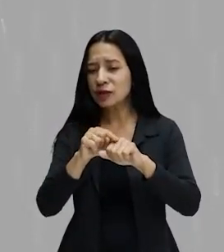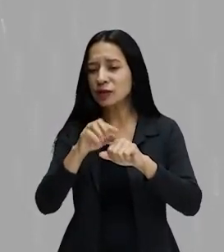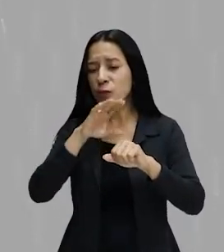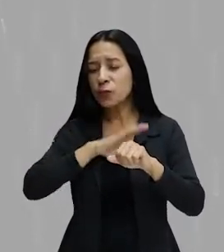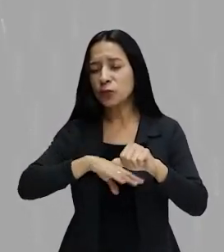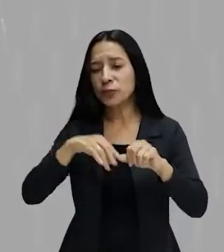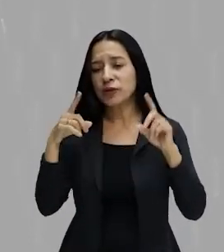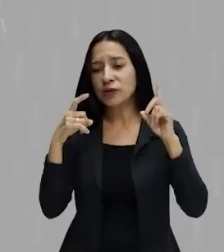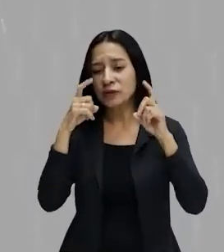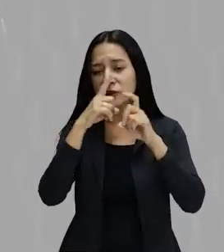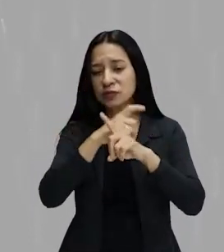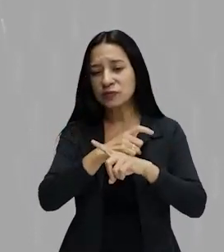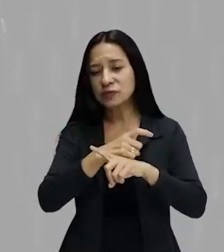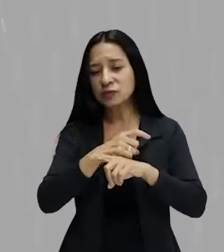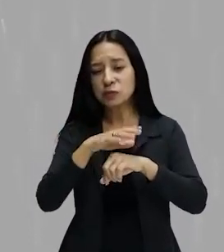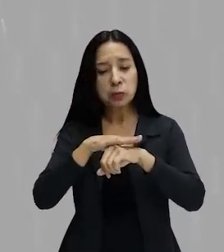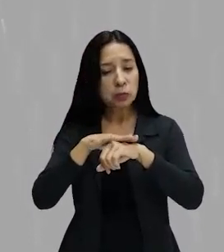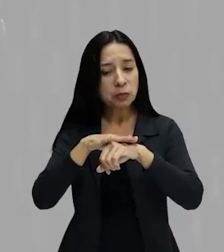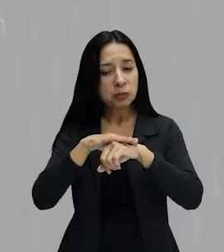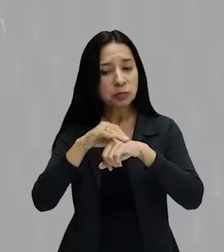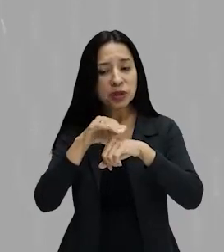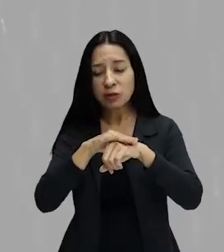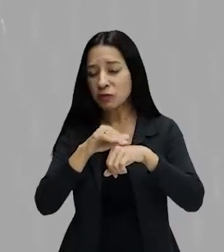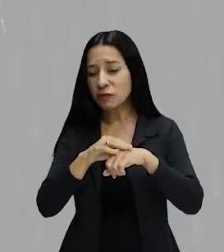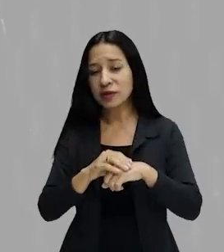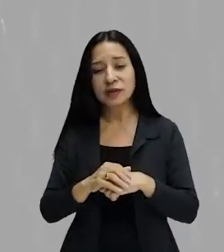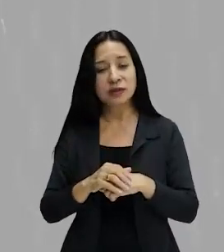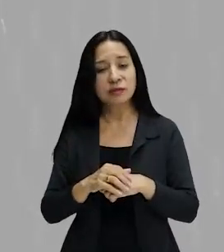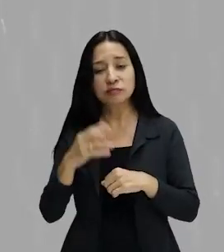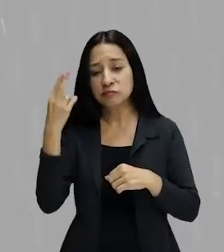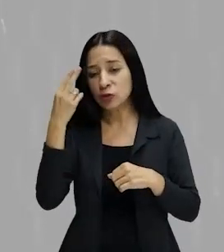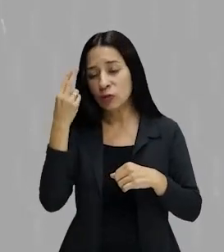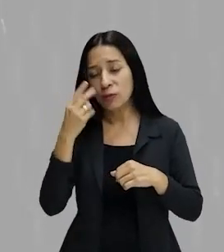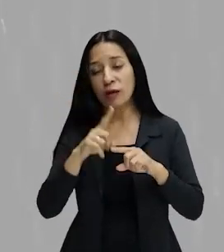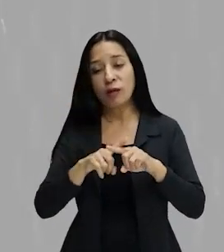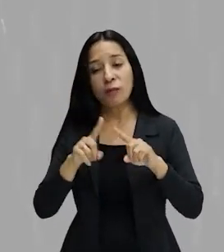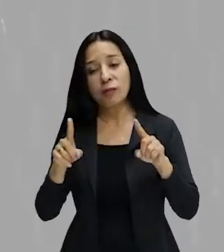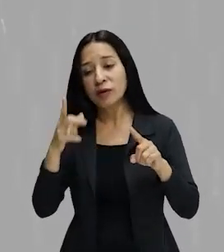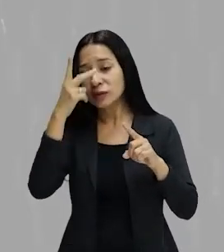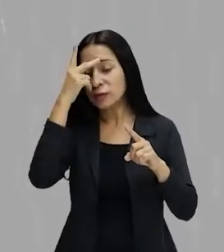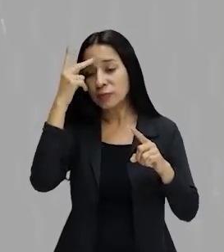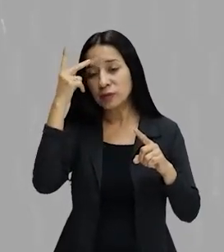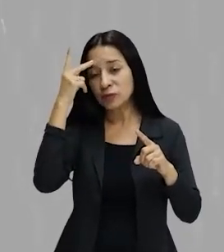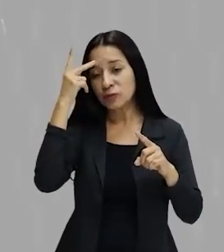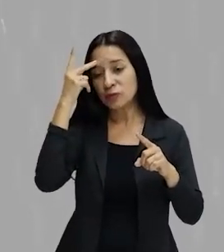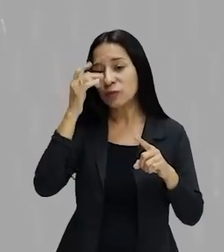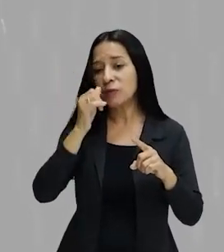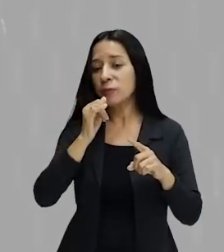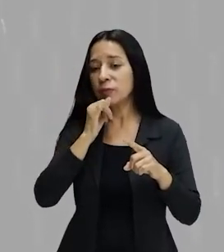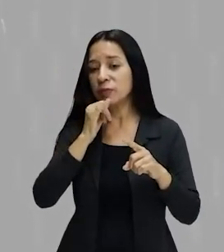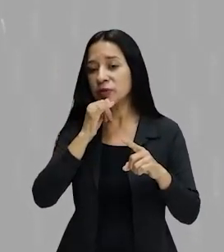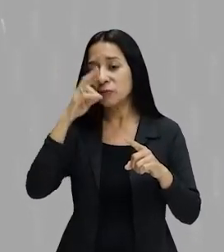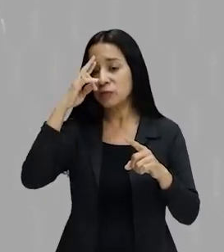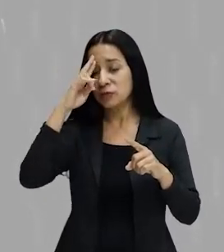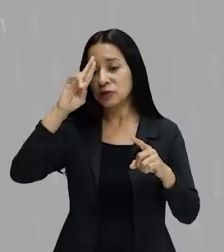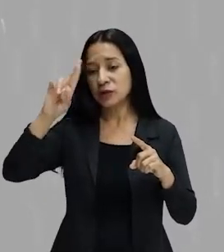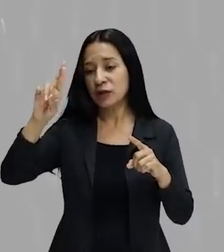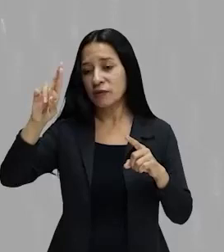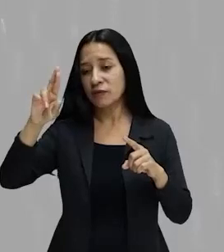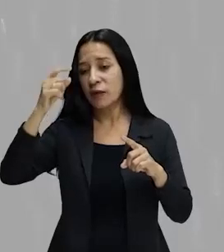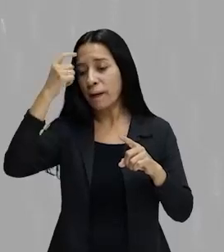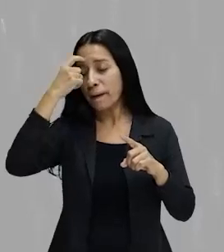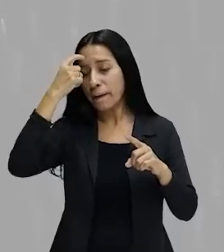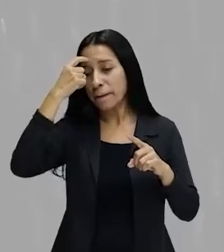coloquialidade, na conversa informal, voa lá. Mas quando alguém que é de autoridade, do legislativo, pensa